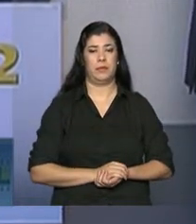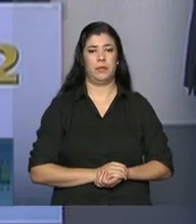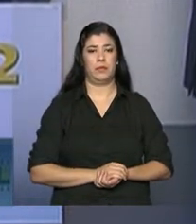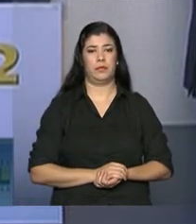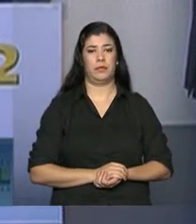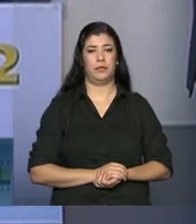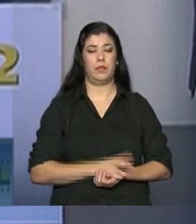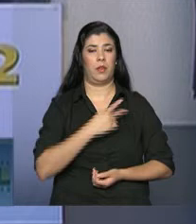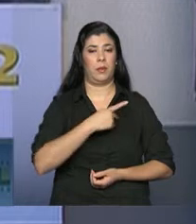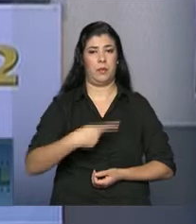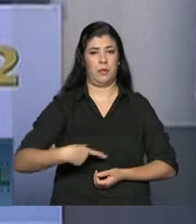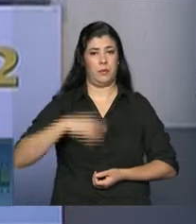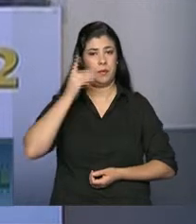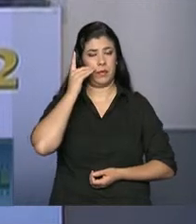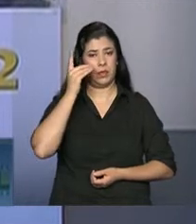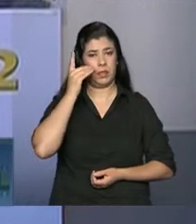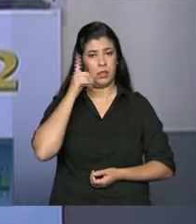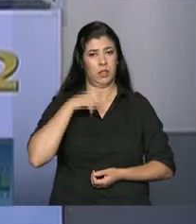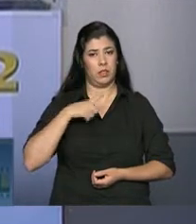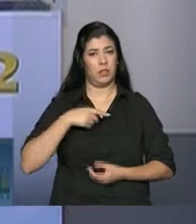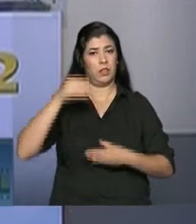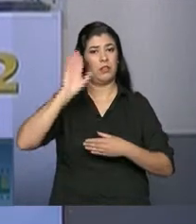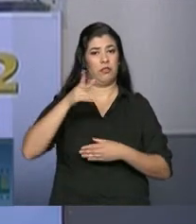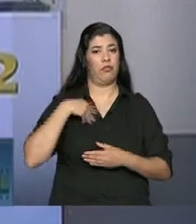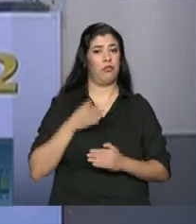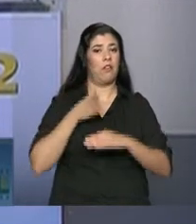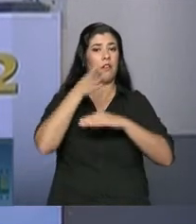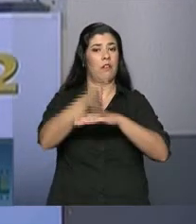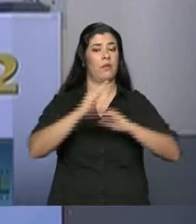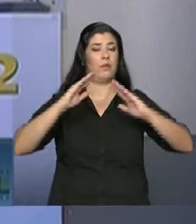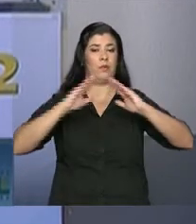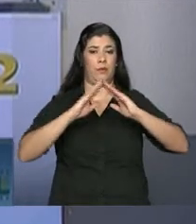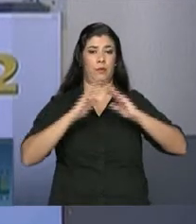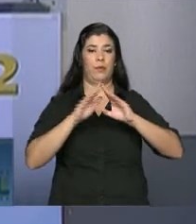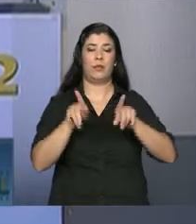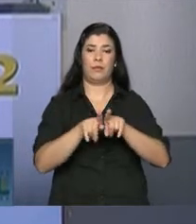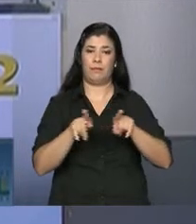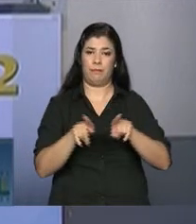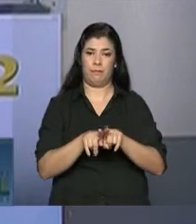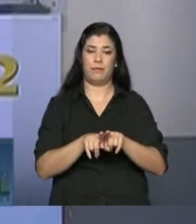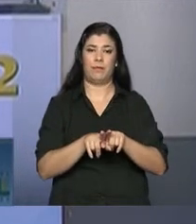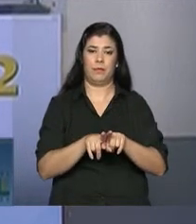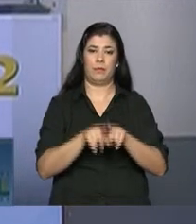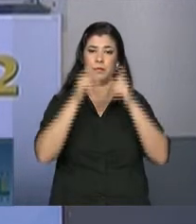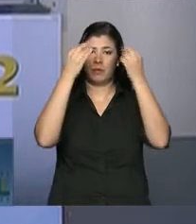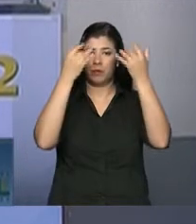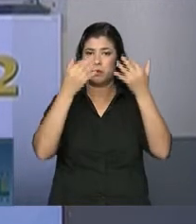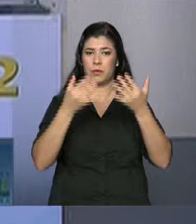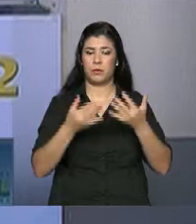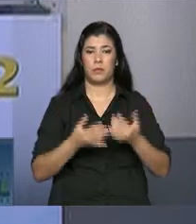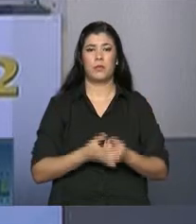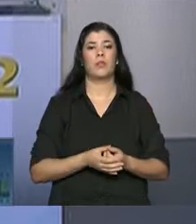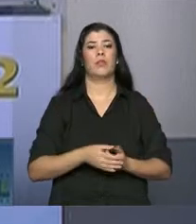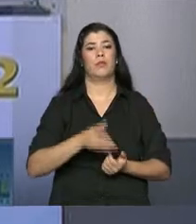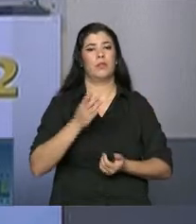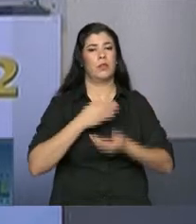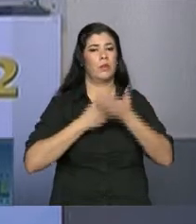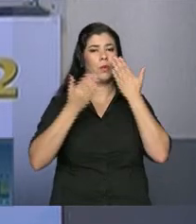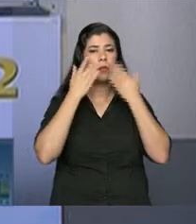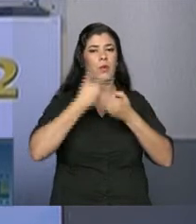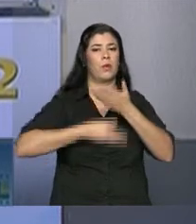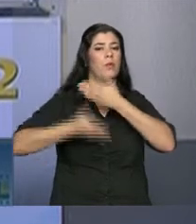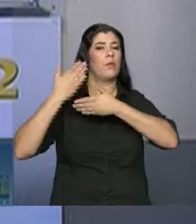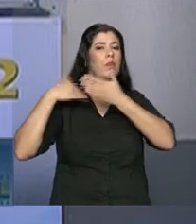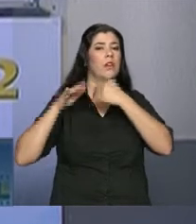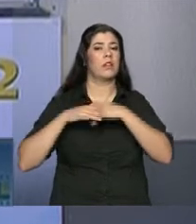A presidenta Dilma Rousseff está lá dentro da residência, como fazem todas as entregas de casas